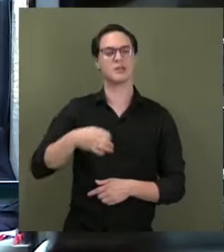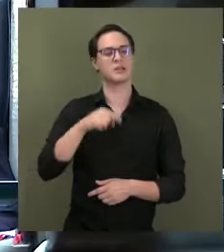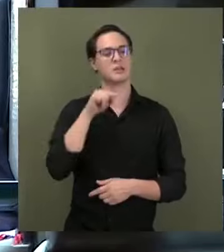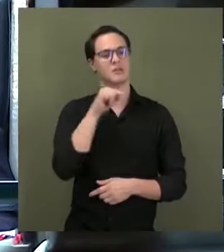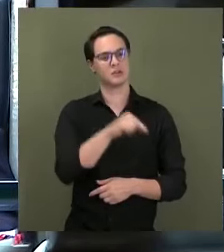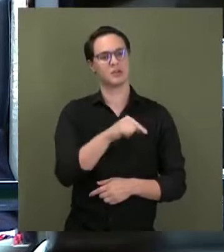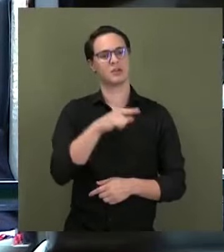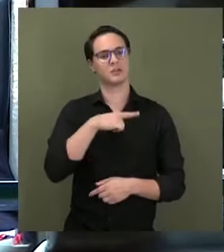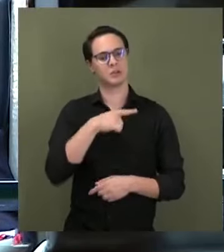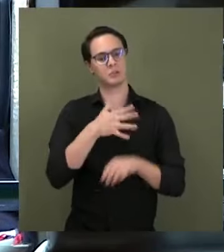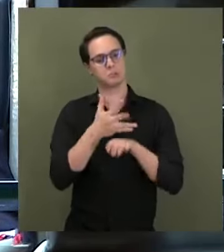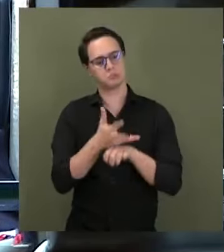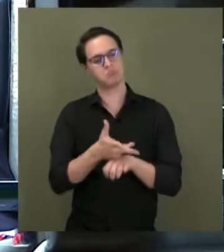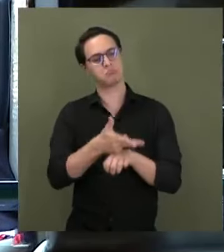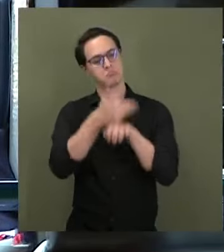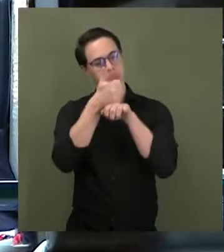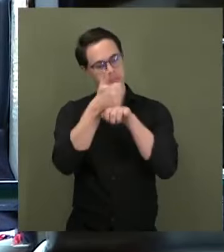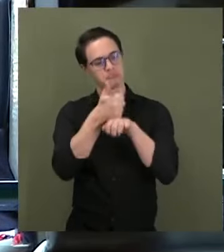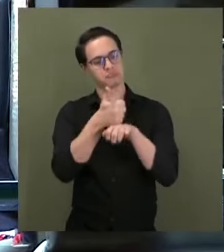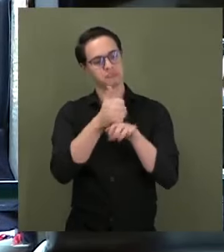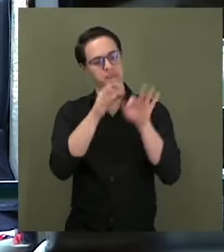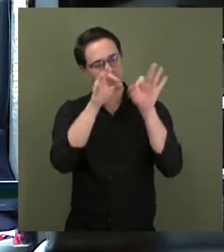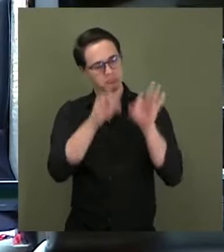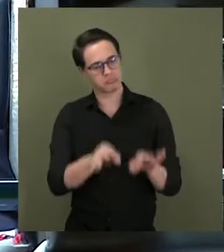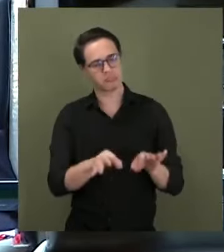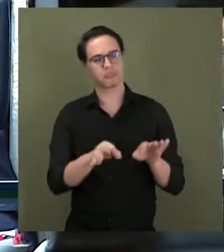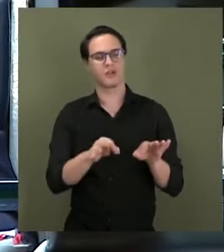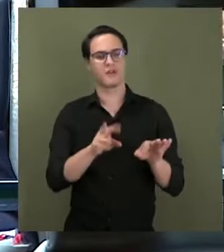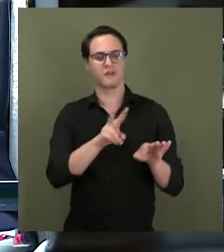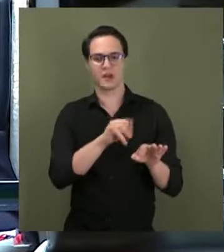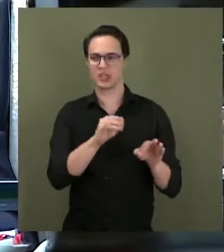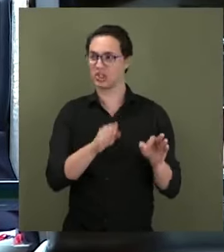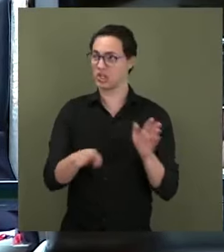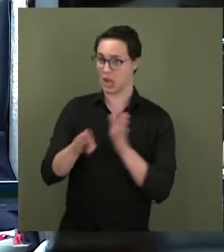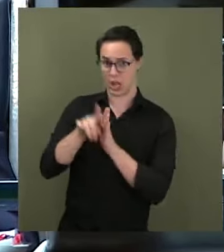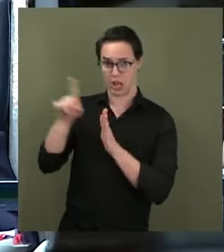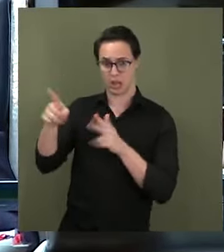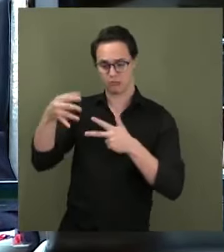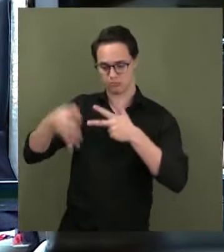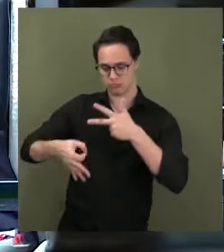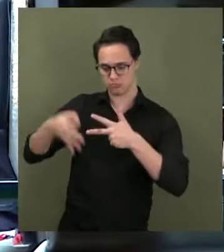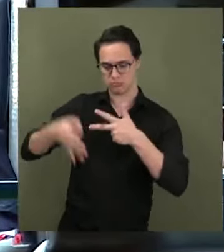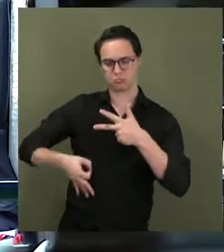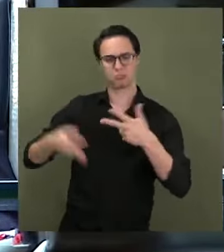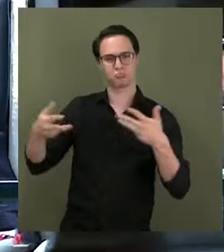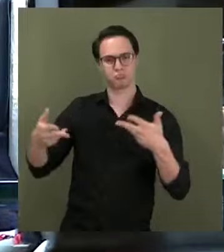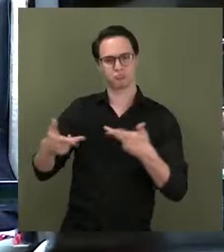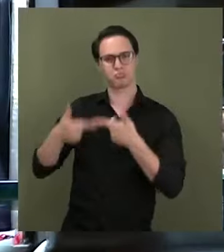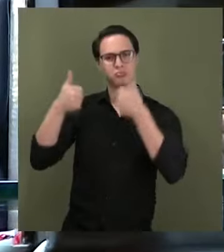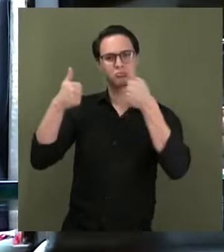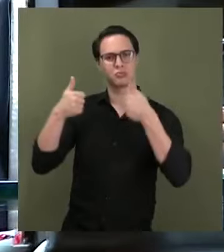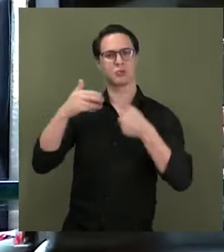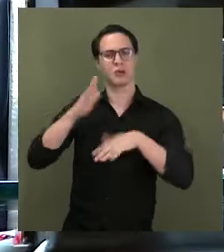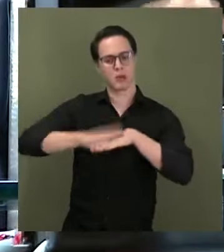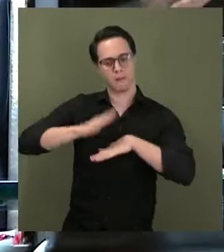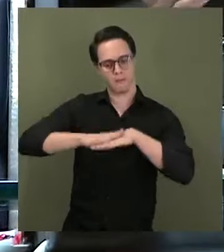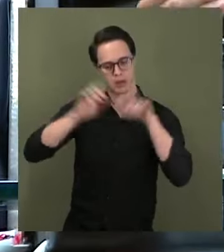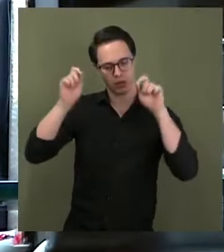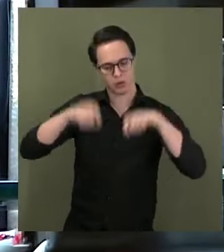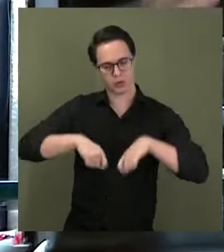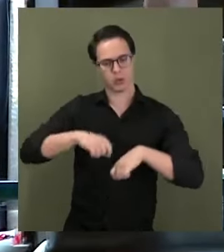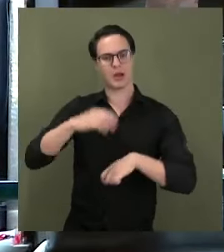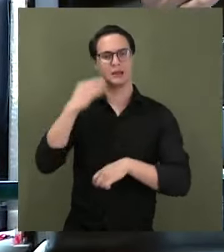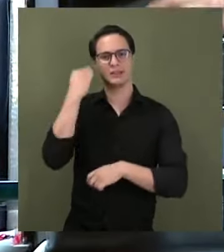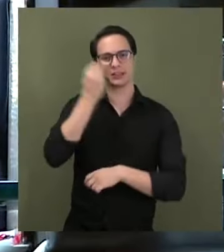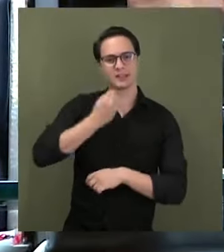brilhantismo e o quanto Vossa Excelência vai engrandecer o Poder Judiciário Brasileiro com a sua capacidade, com a